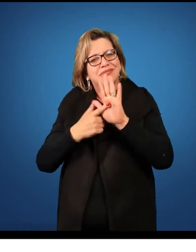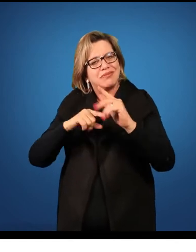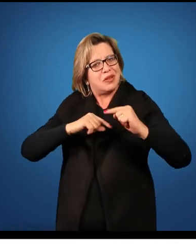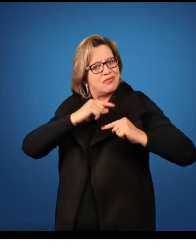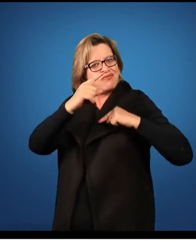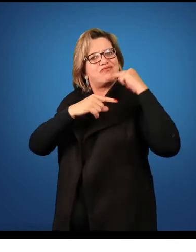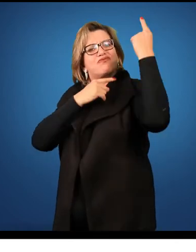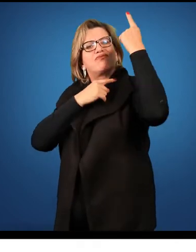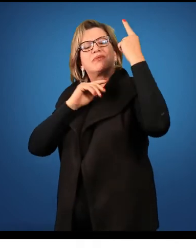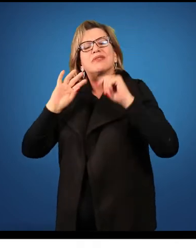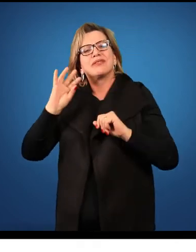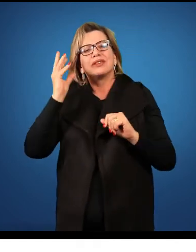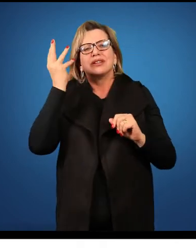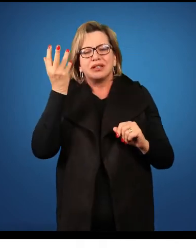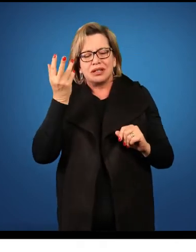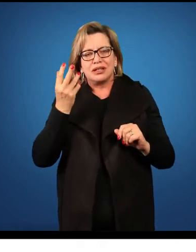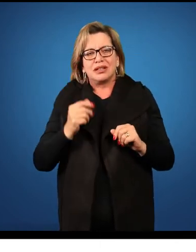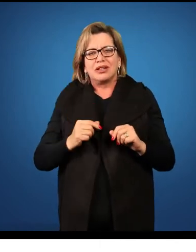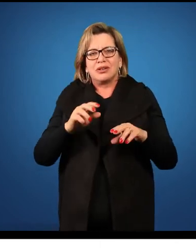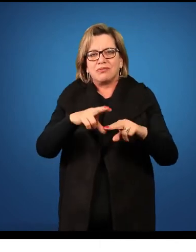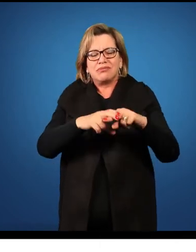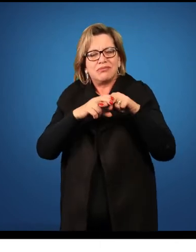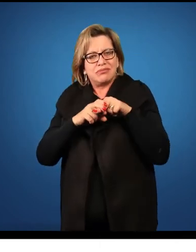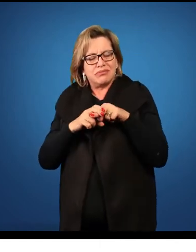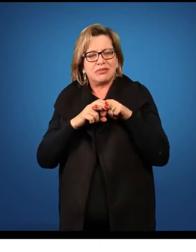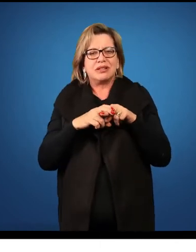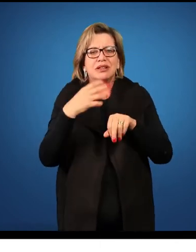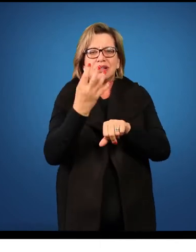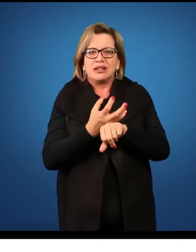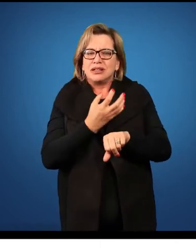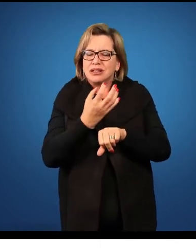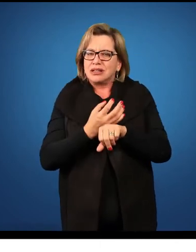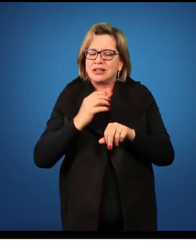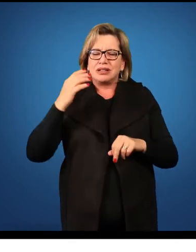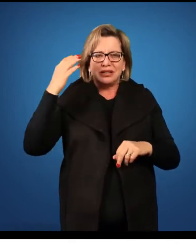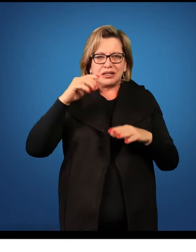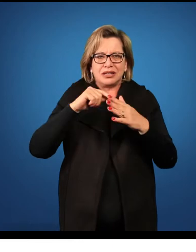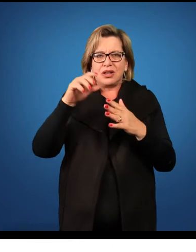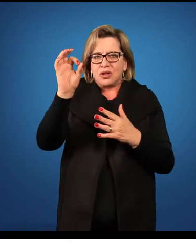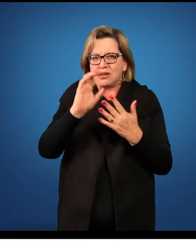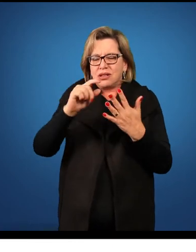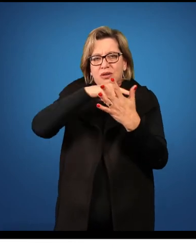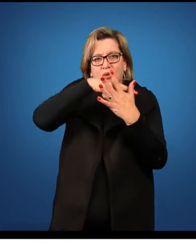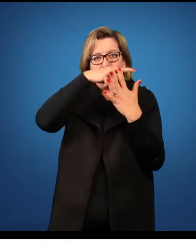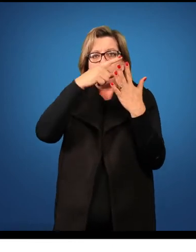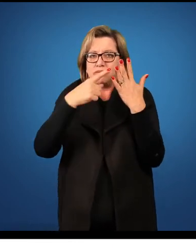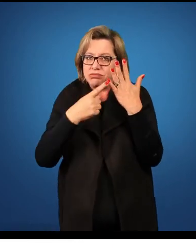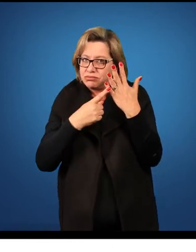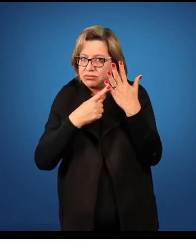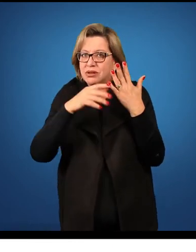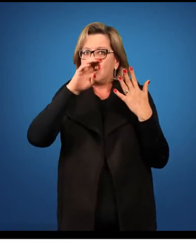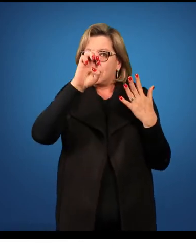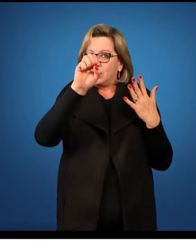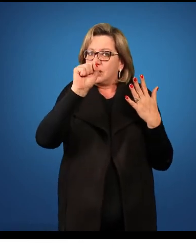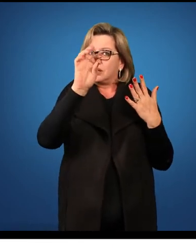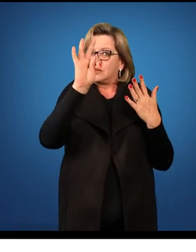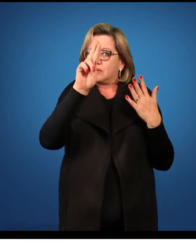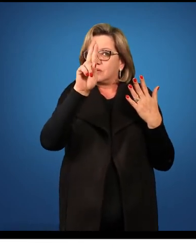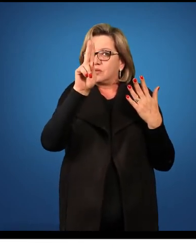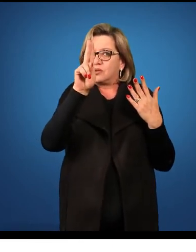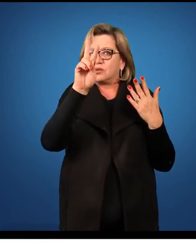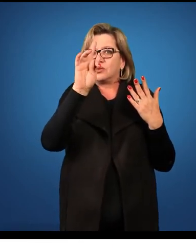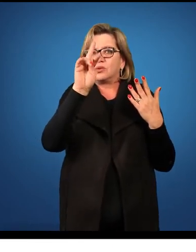a disciplina de ciências, ela está estruturada, né, com esses cinco conteúdos estruturantes. Esses cinco conteúdos estruturantes, eles podem ser